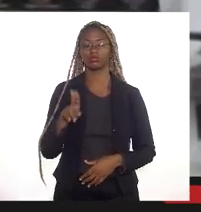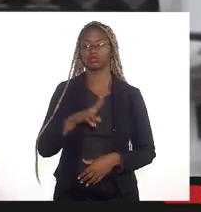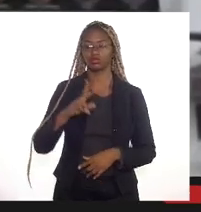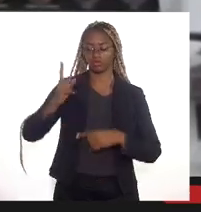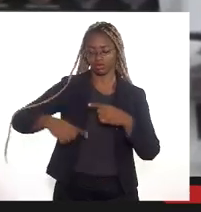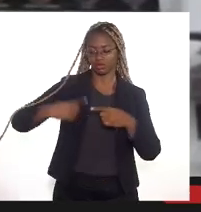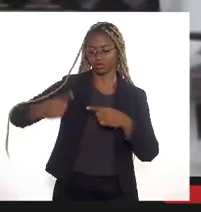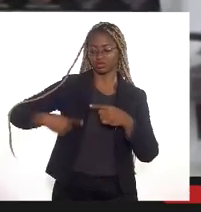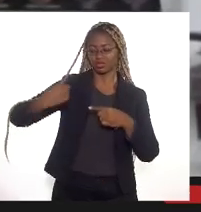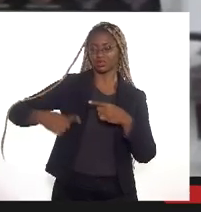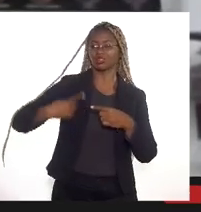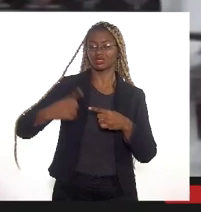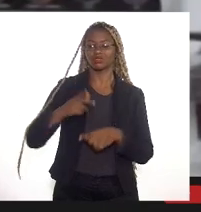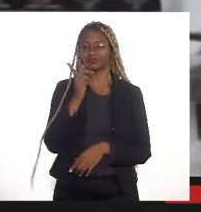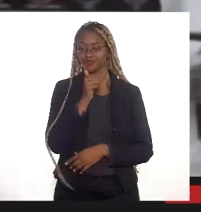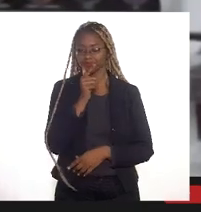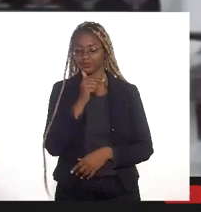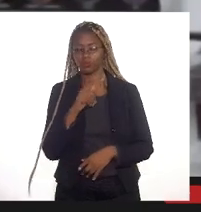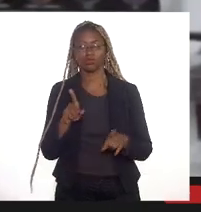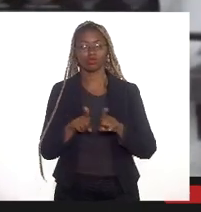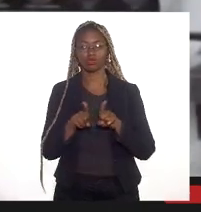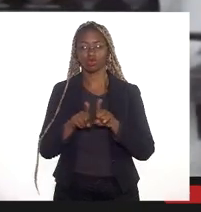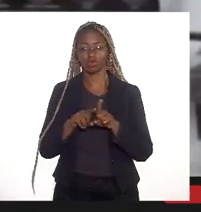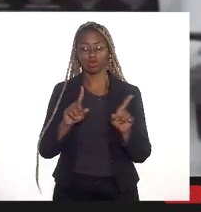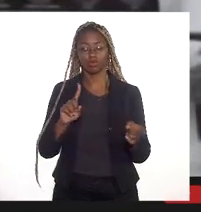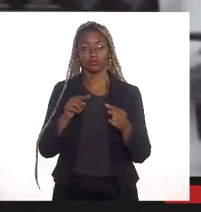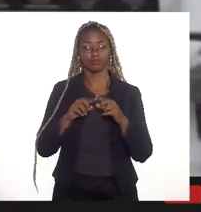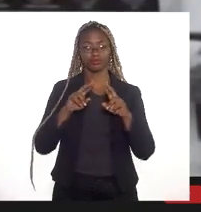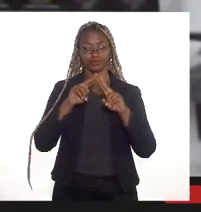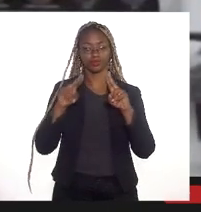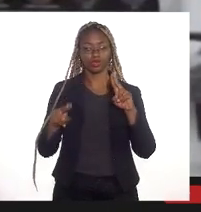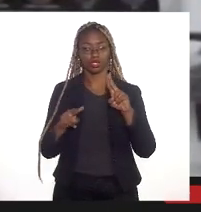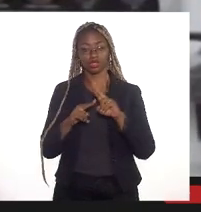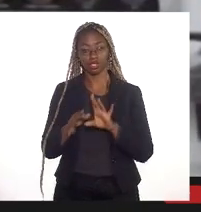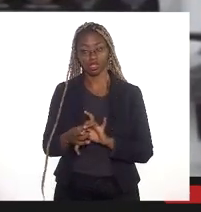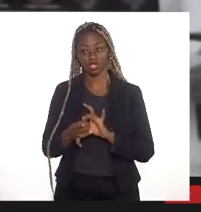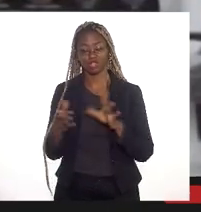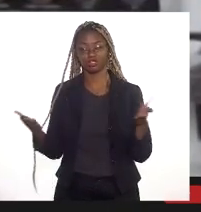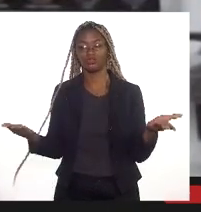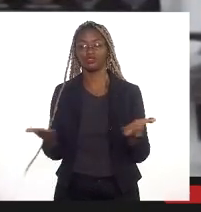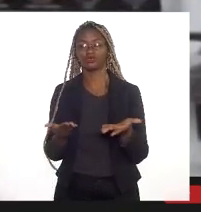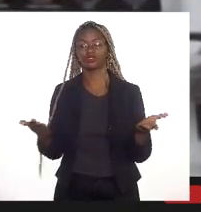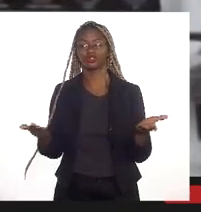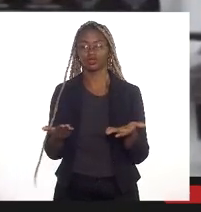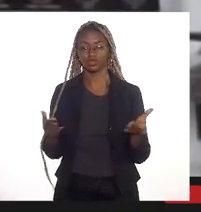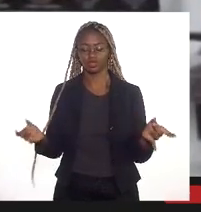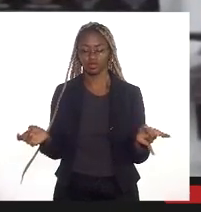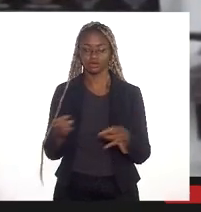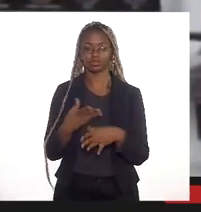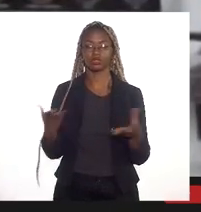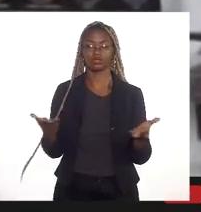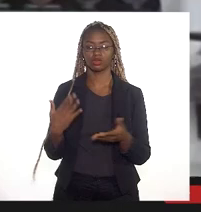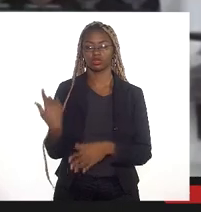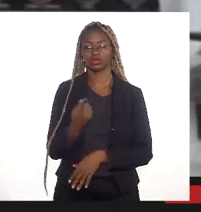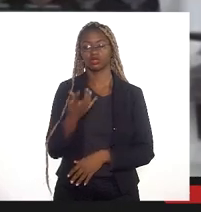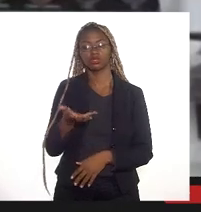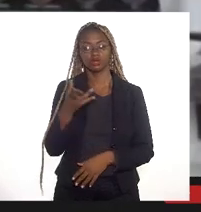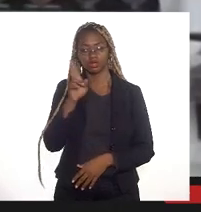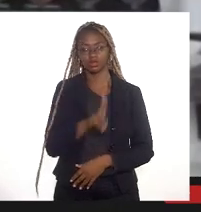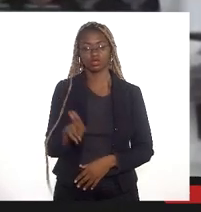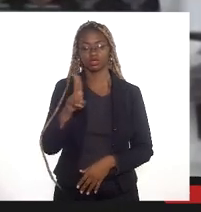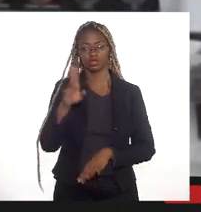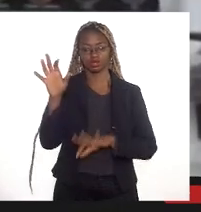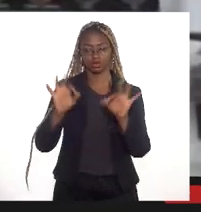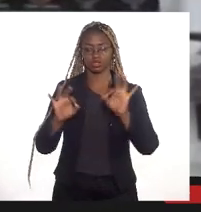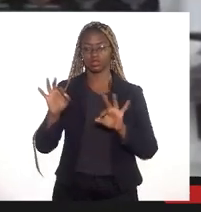enfim todas as técnicas de sustentabilidade disponíveis no mercado a gente pretende estar utilizando nesse projeto do